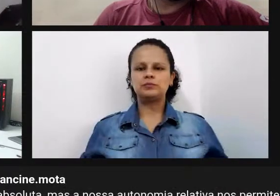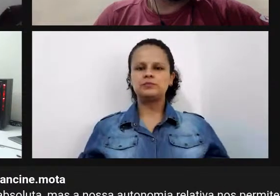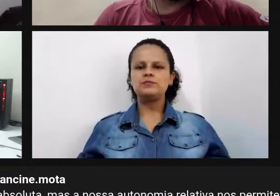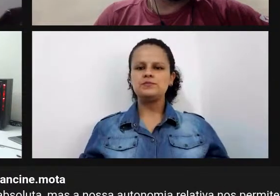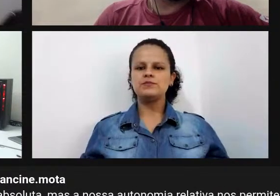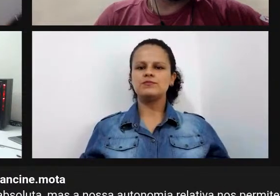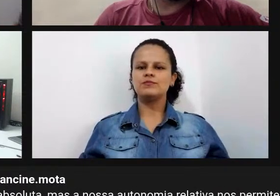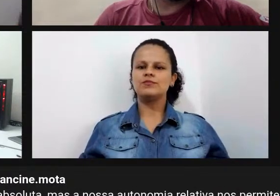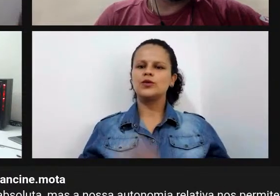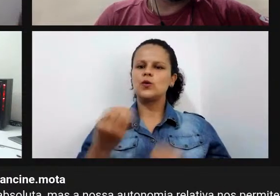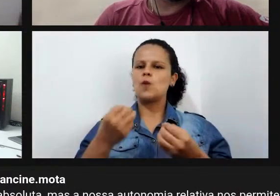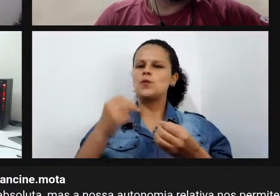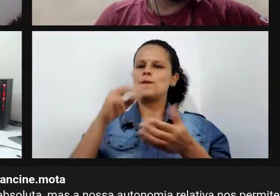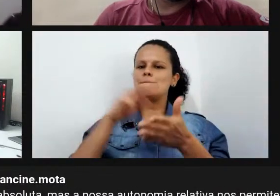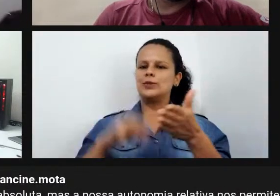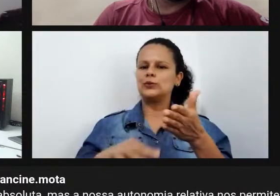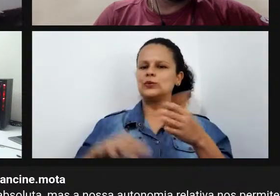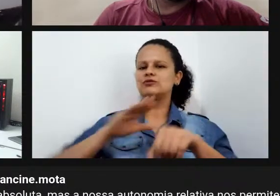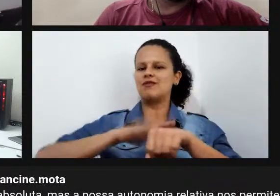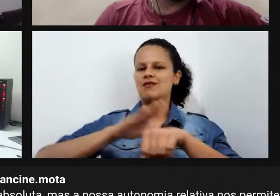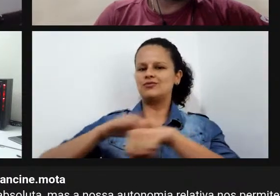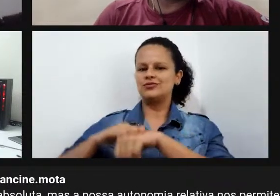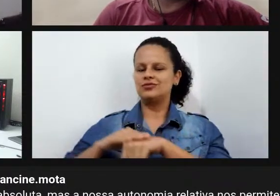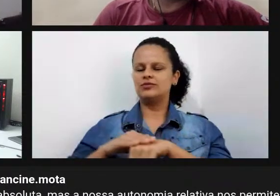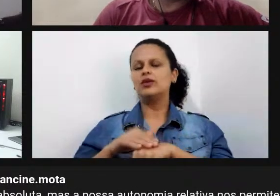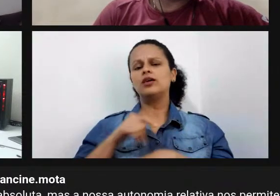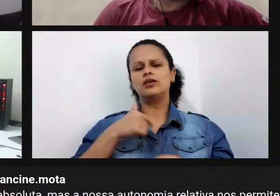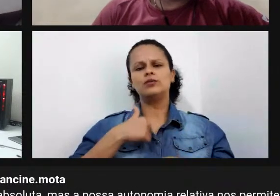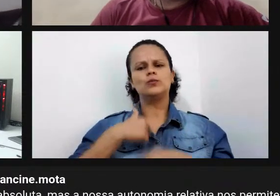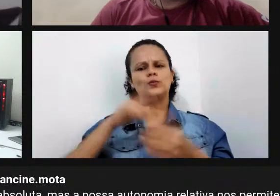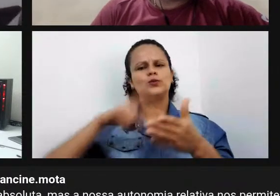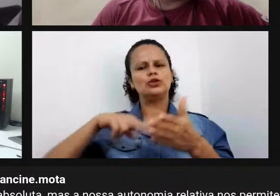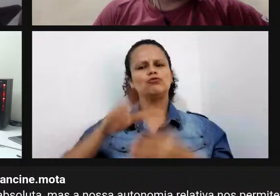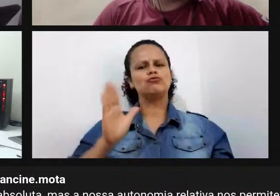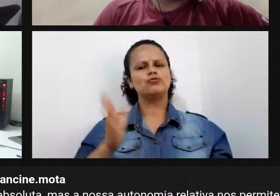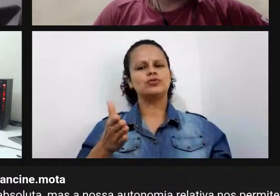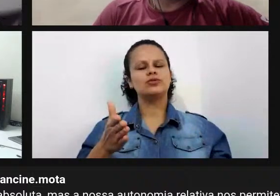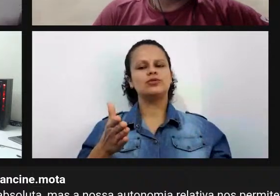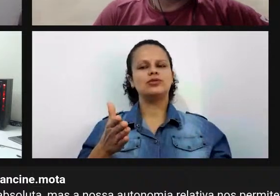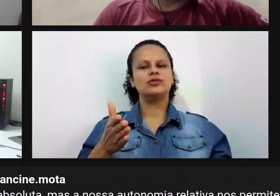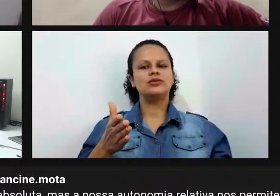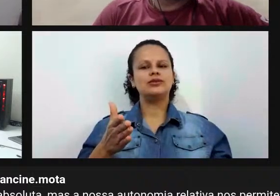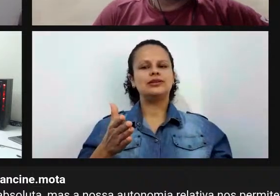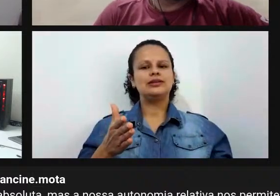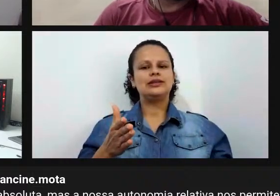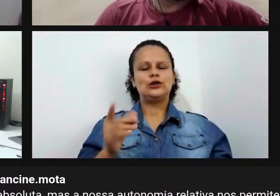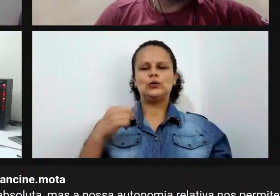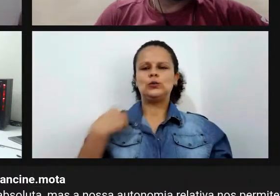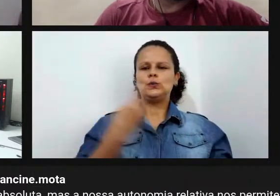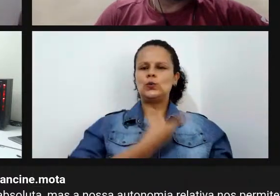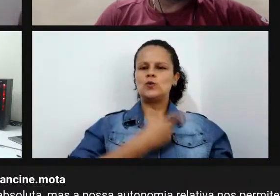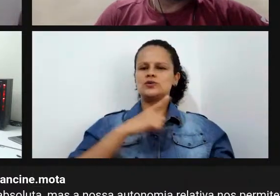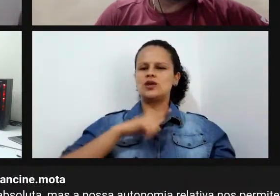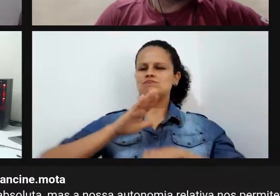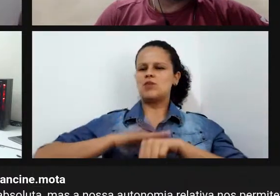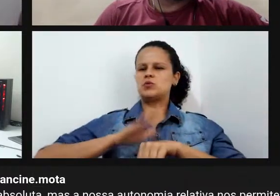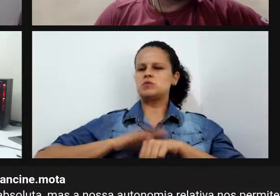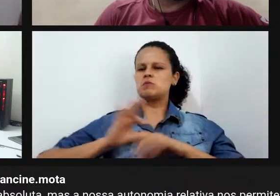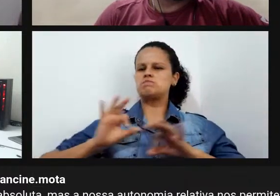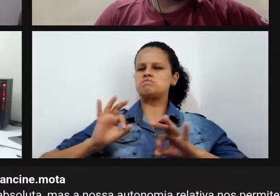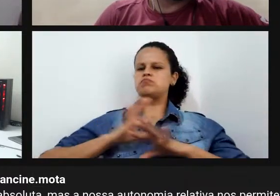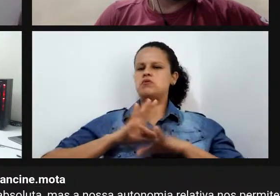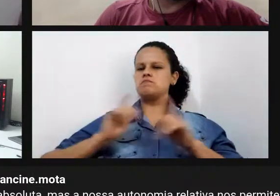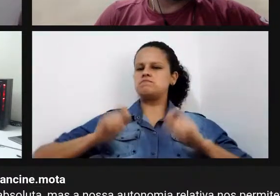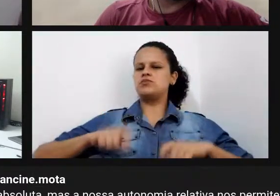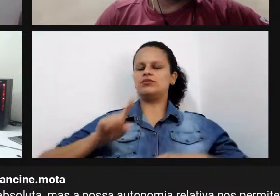as metodologias ativas já li sobre isso não temos autonomia absoluta mas a nossa autonomia relativa